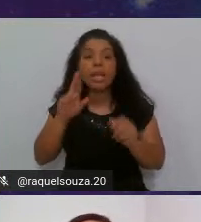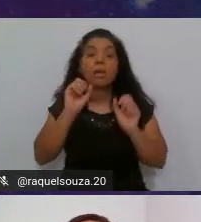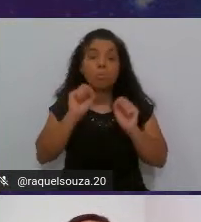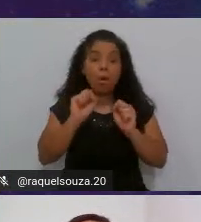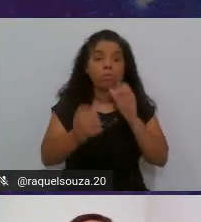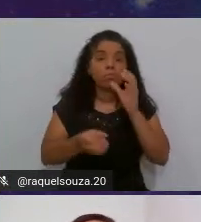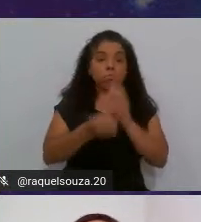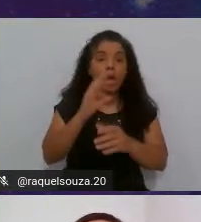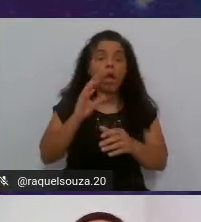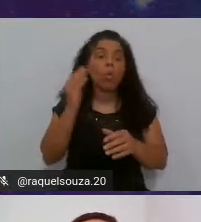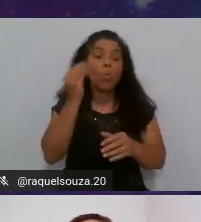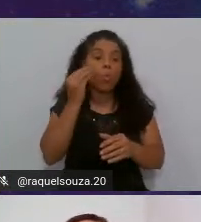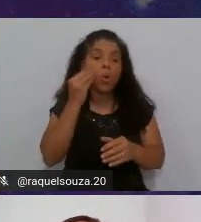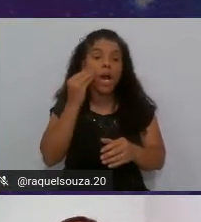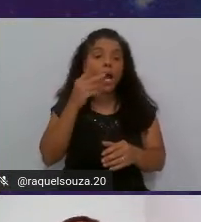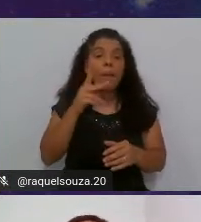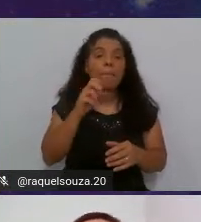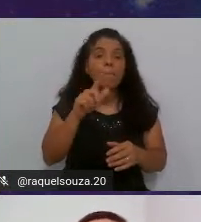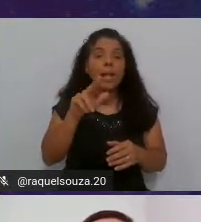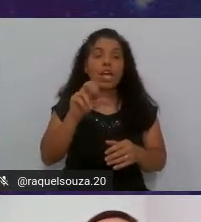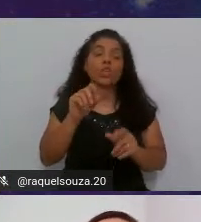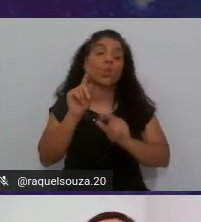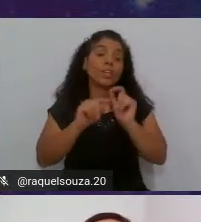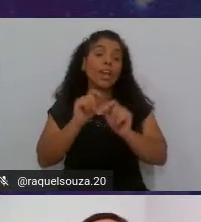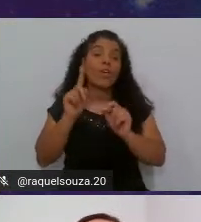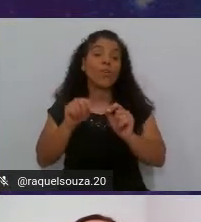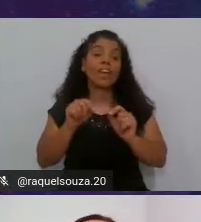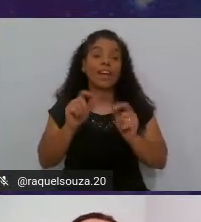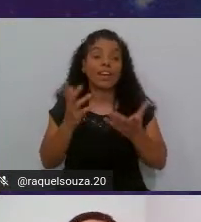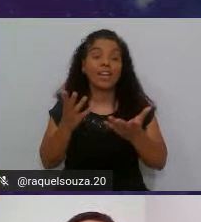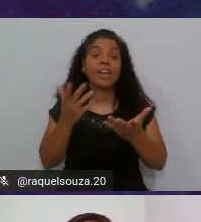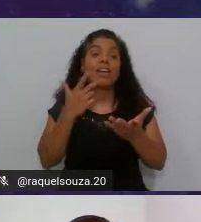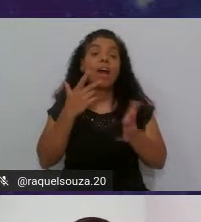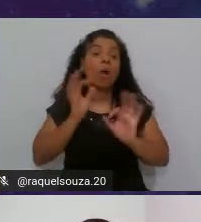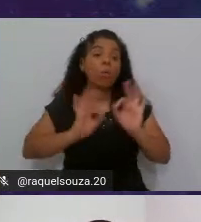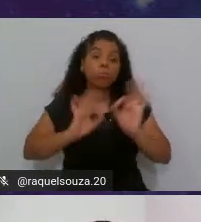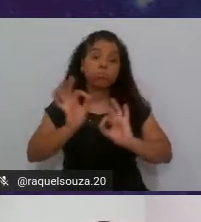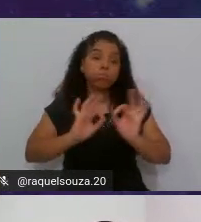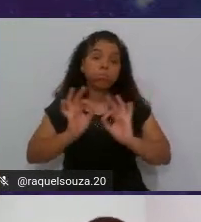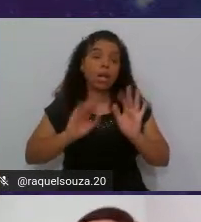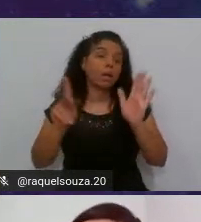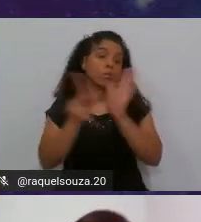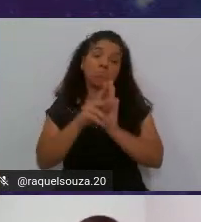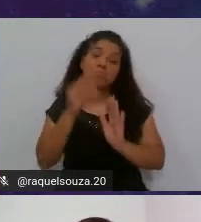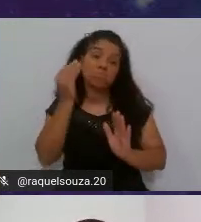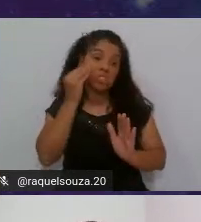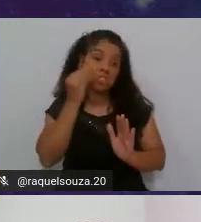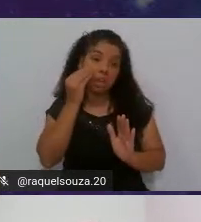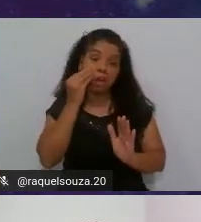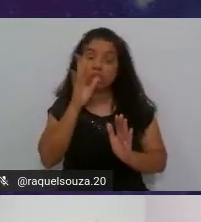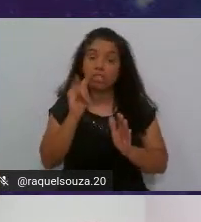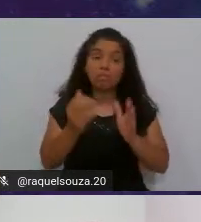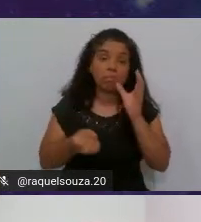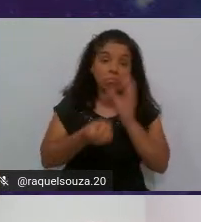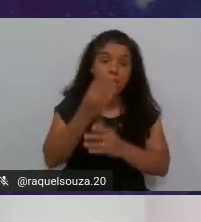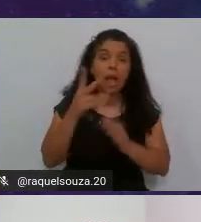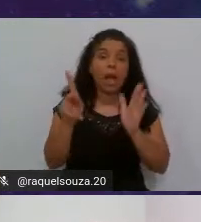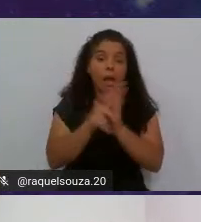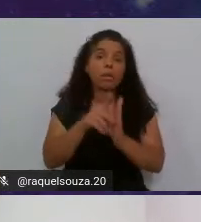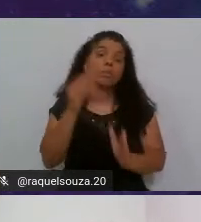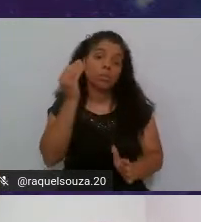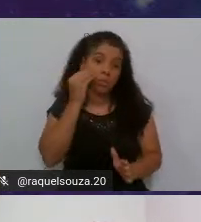teste pleno que nada mais nada menos do que é um plano de teste onde vamos criar o nosso teste